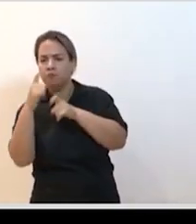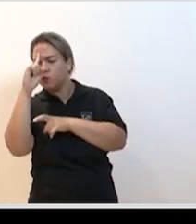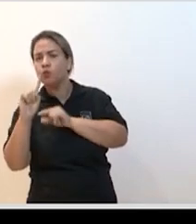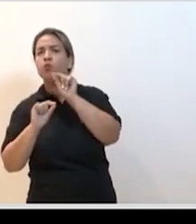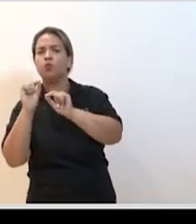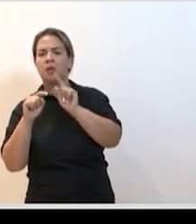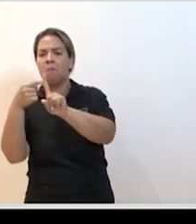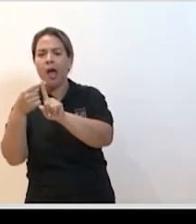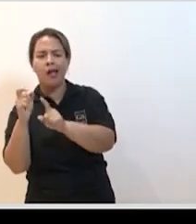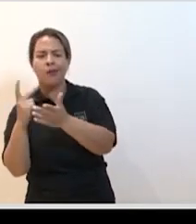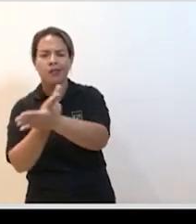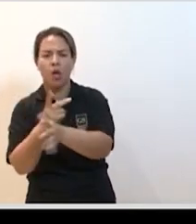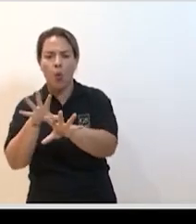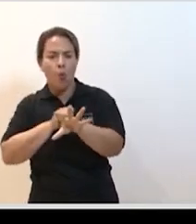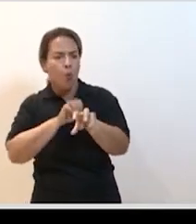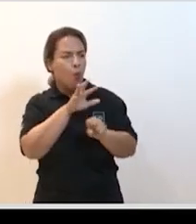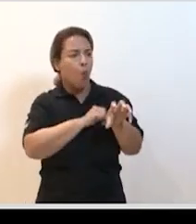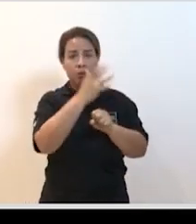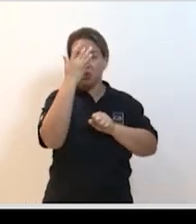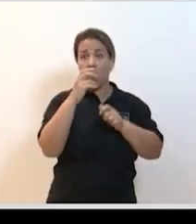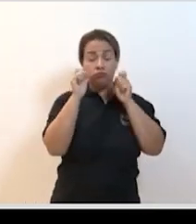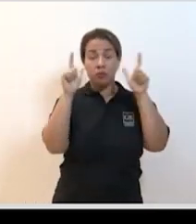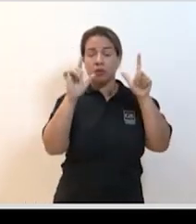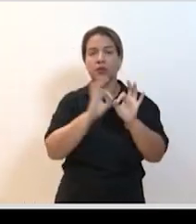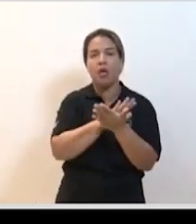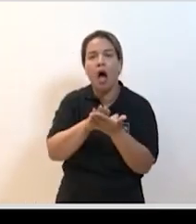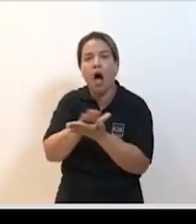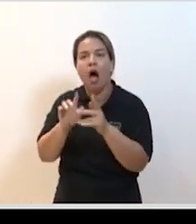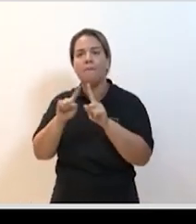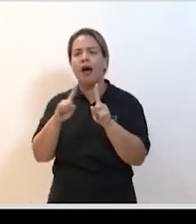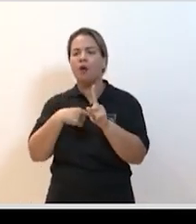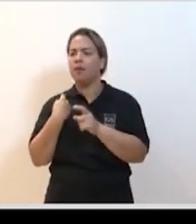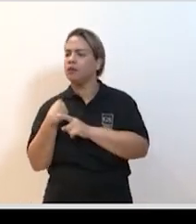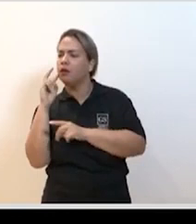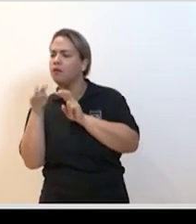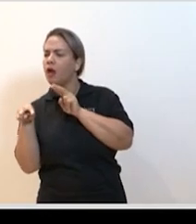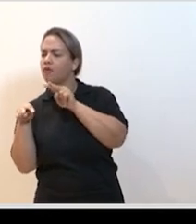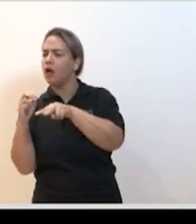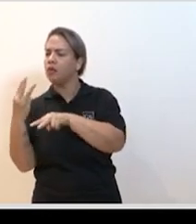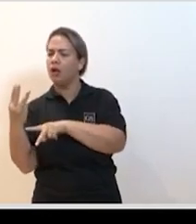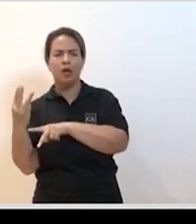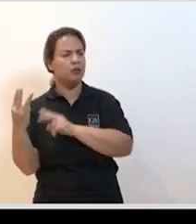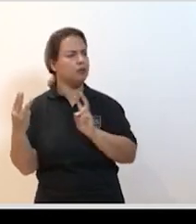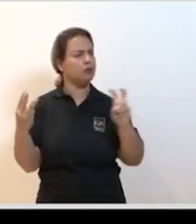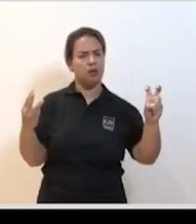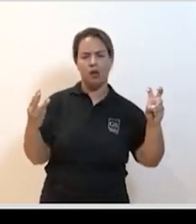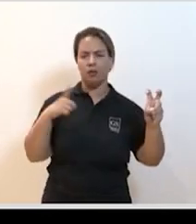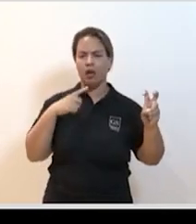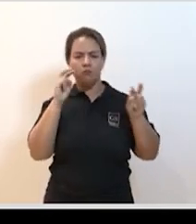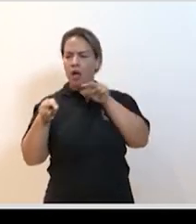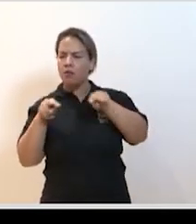mais dois ou três casos, ninguém pensava em se mexer. Mas começa a fazer a conta. A gente começa a ver que cada um tem três, cinco casos. E a gente começa a ver que algo